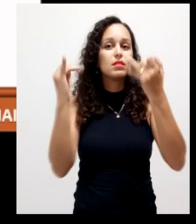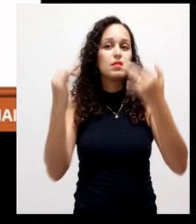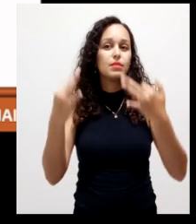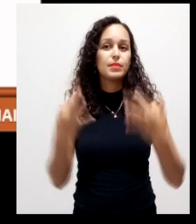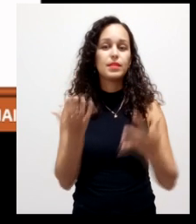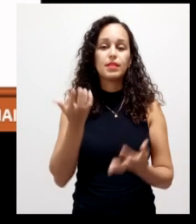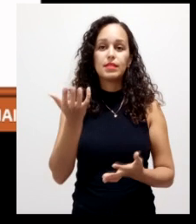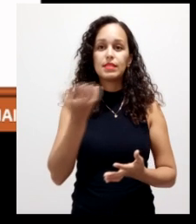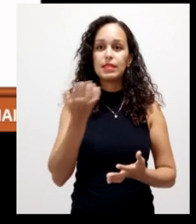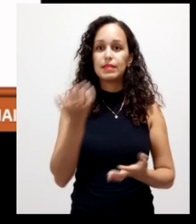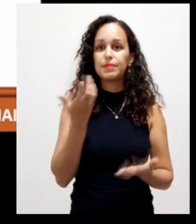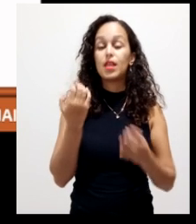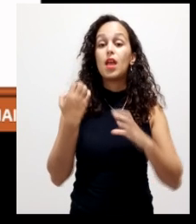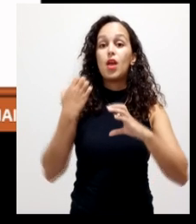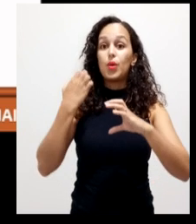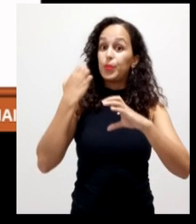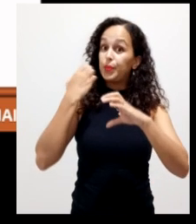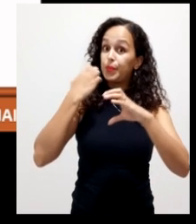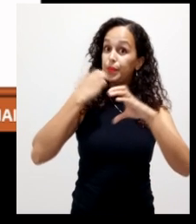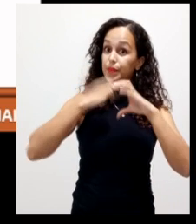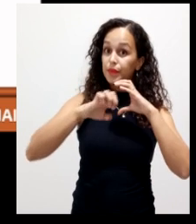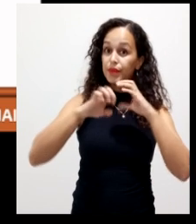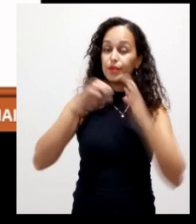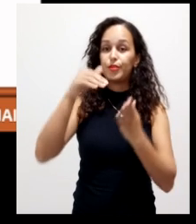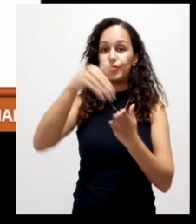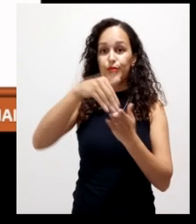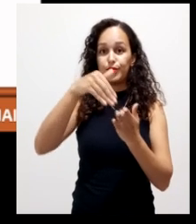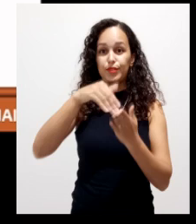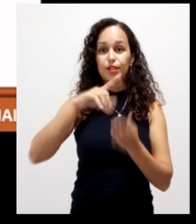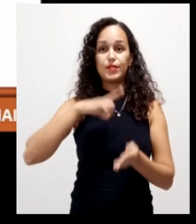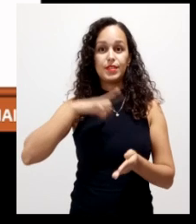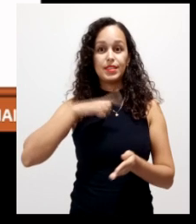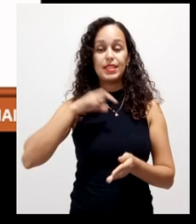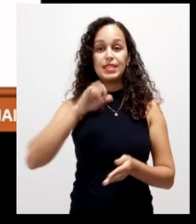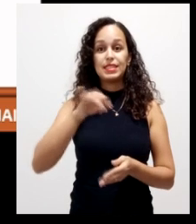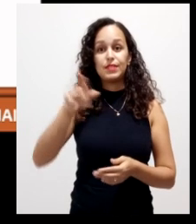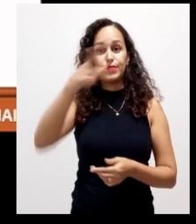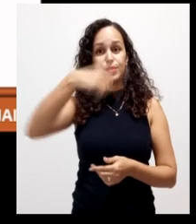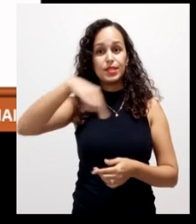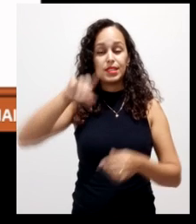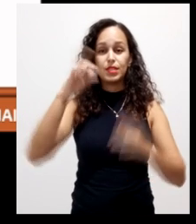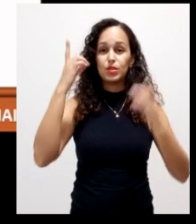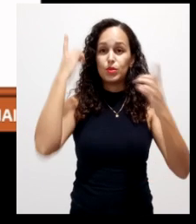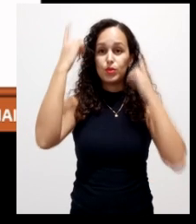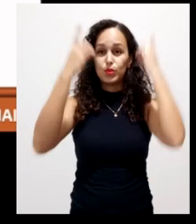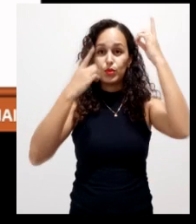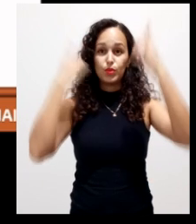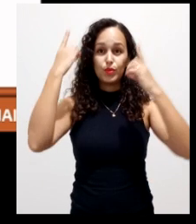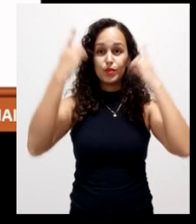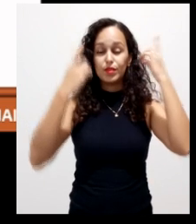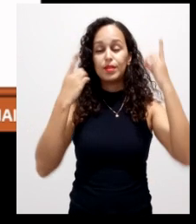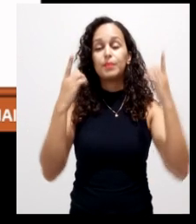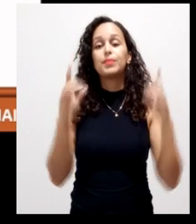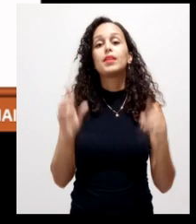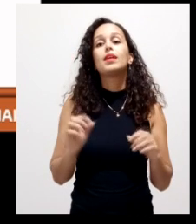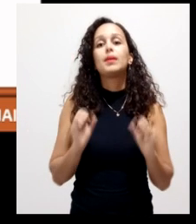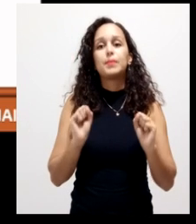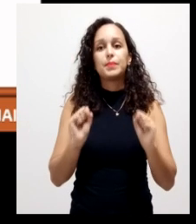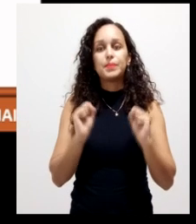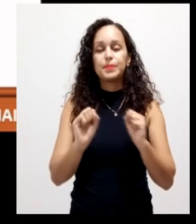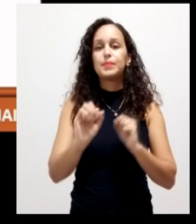eu passar para vocês meu e-mail vai estar no final dessa apresentação para qualquer dúvida e deixo aqui como